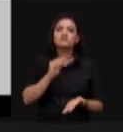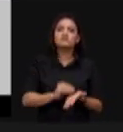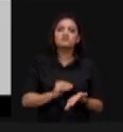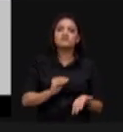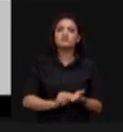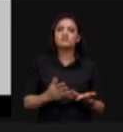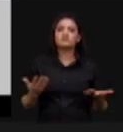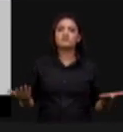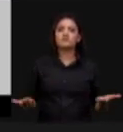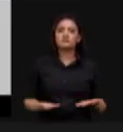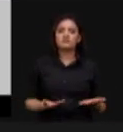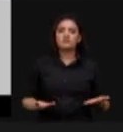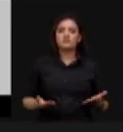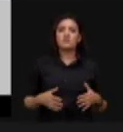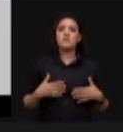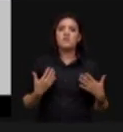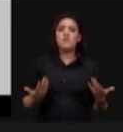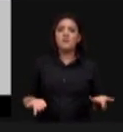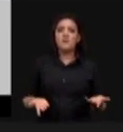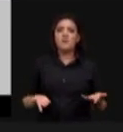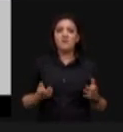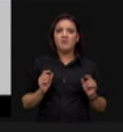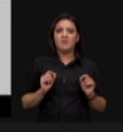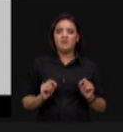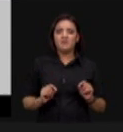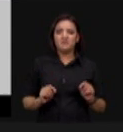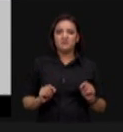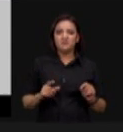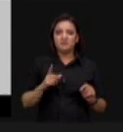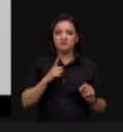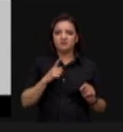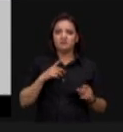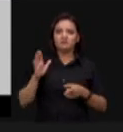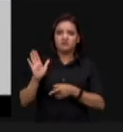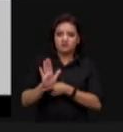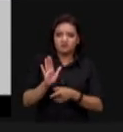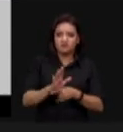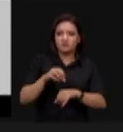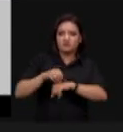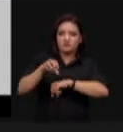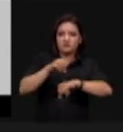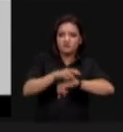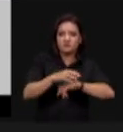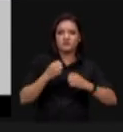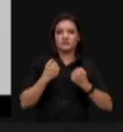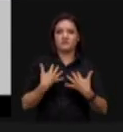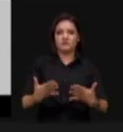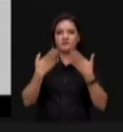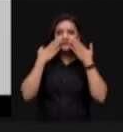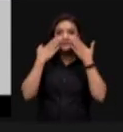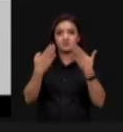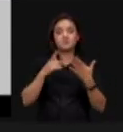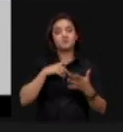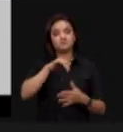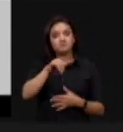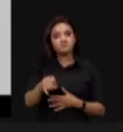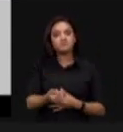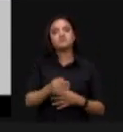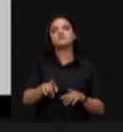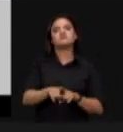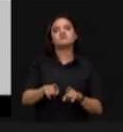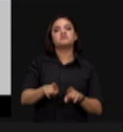e aqui a contribuição excelência para essa muito importante audiência pública na qual nós tivemos a oportunidade de ouvir